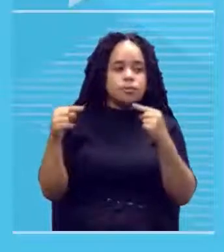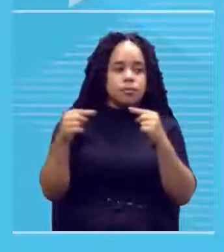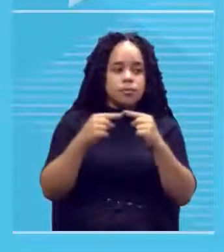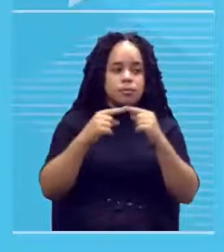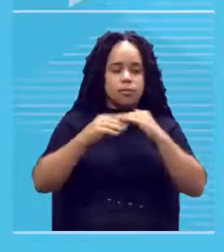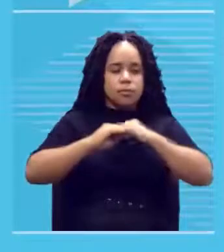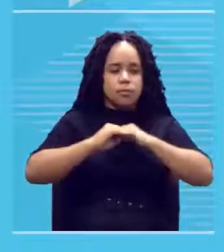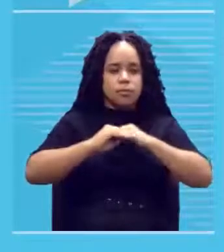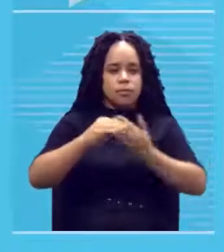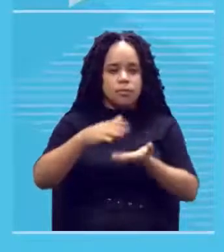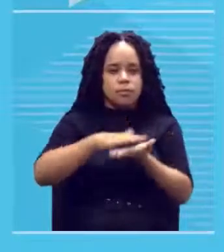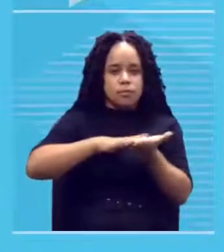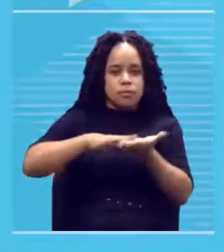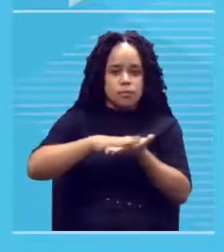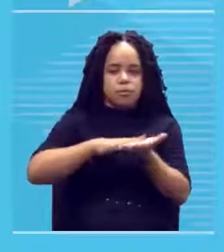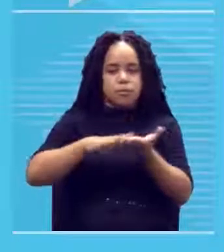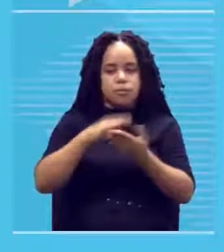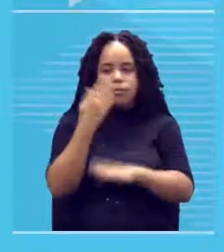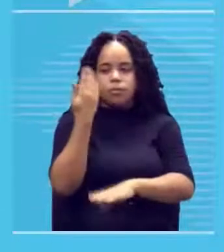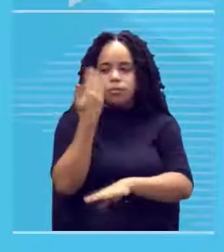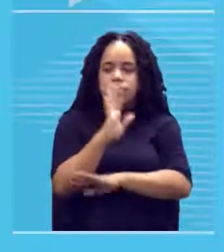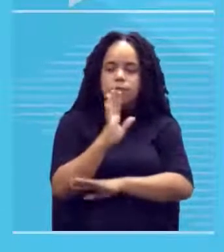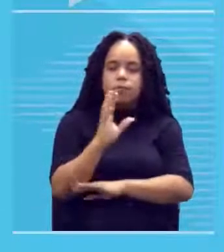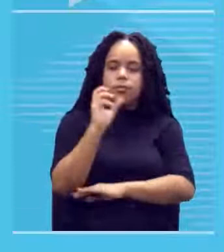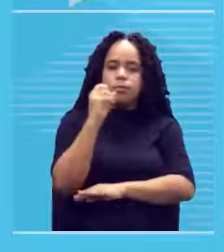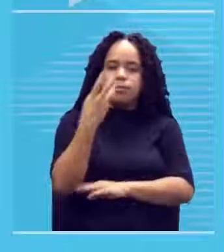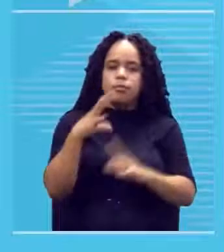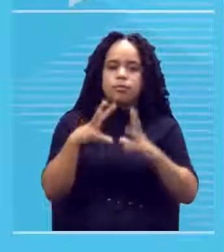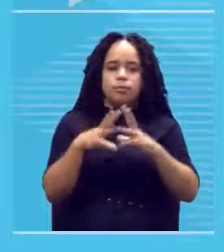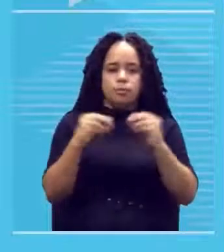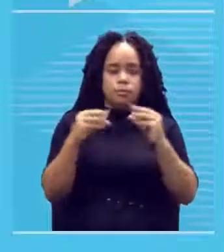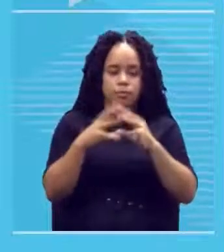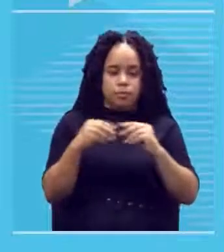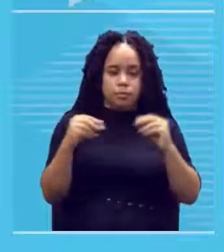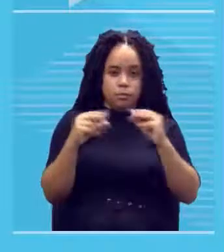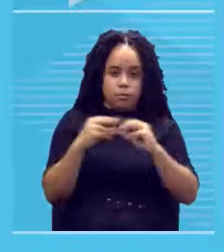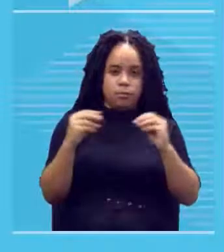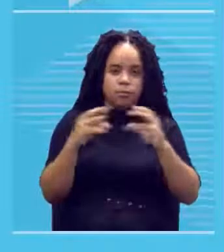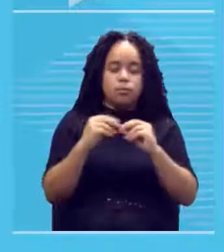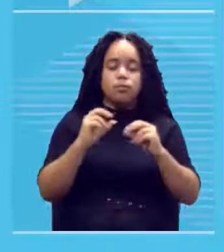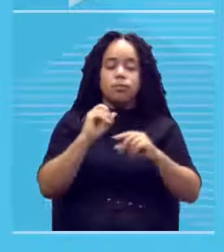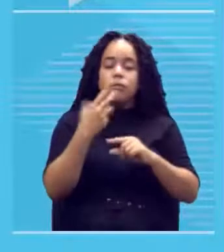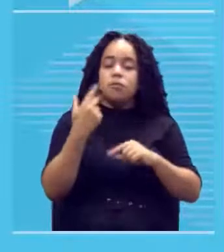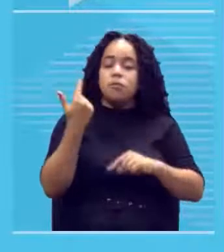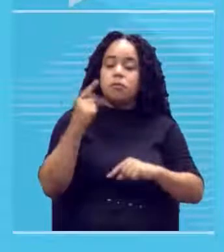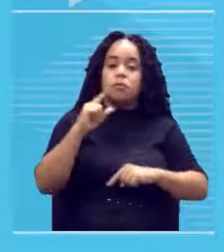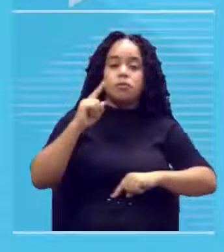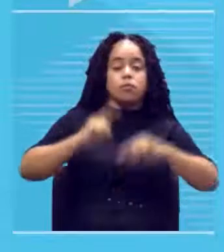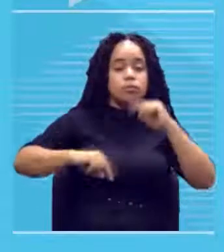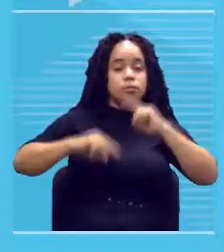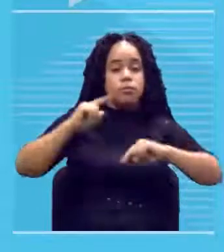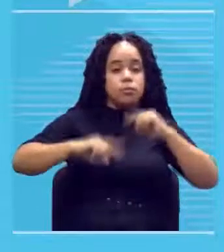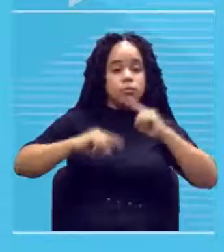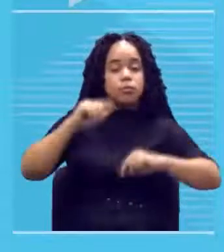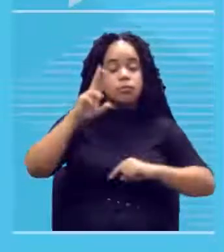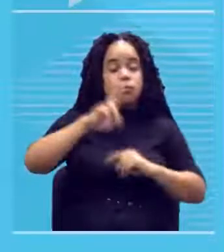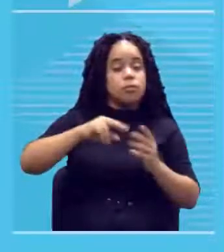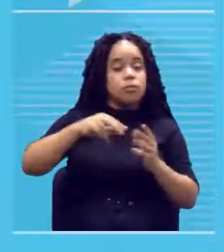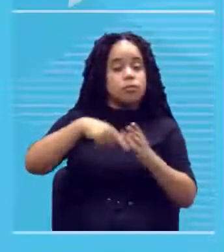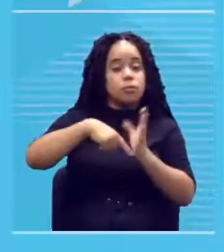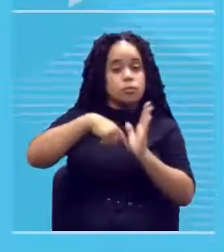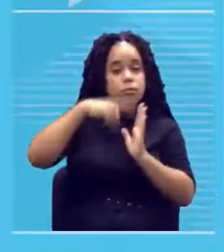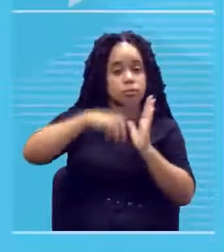superfícies de madeira ou tela de algodão cru além de outros materiais basicamente utilizam-se pincéis ou